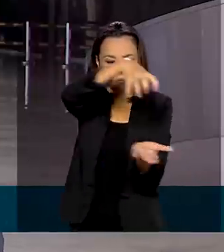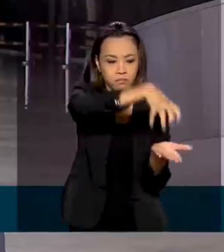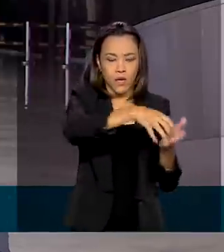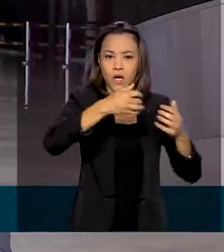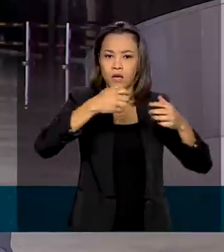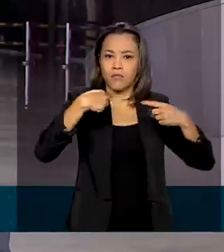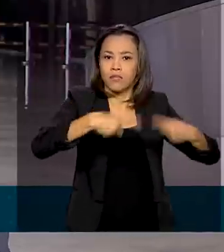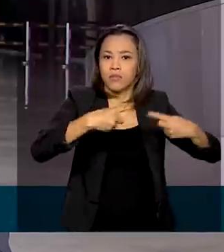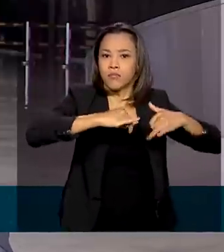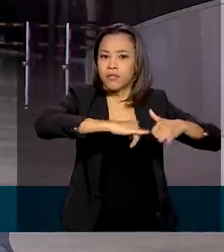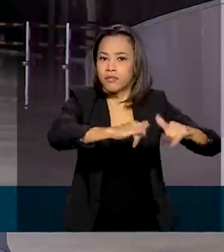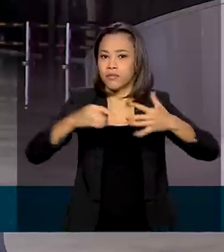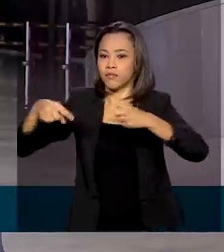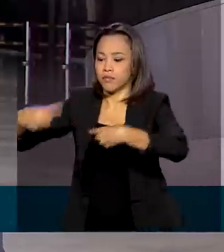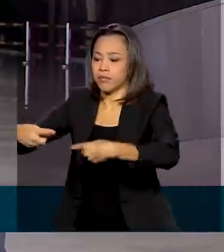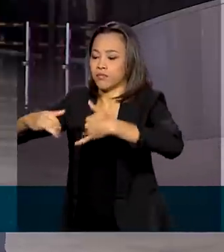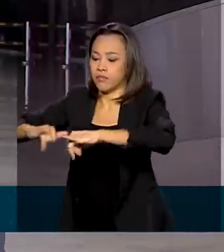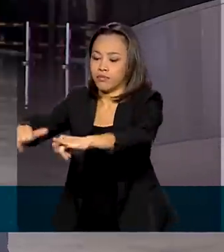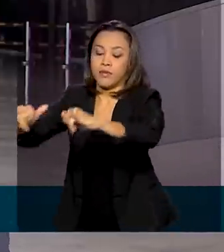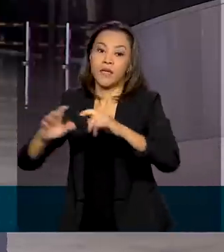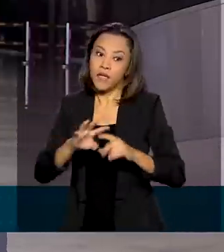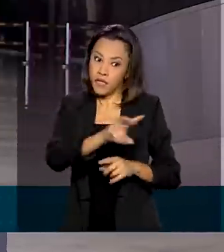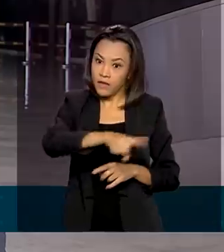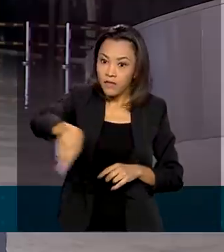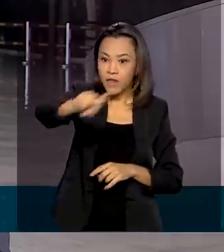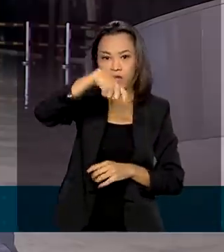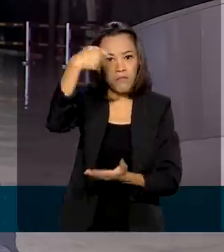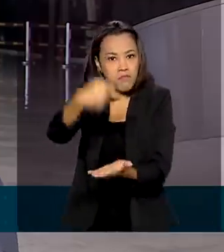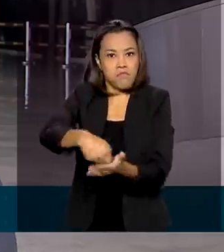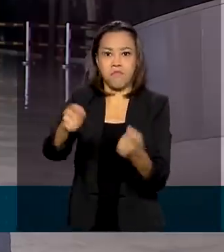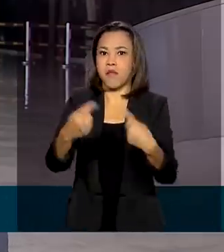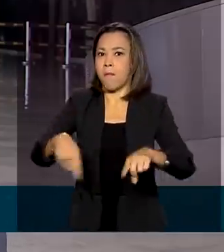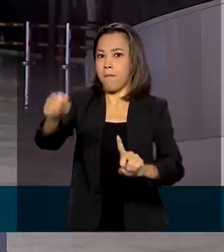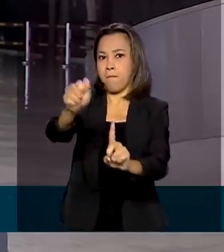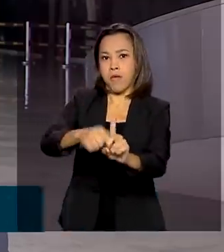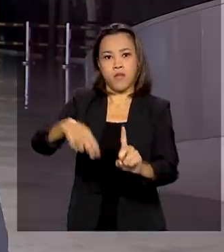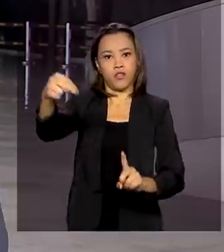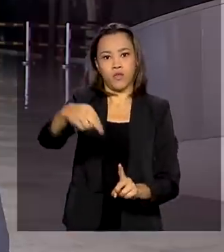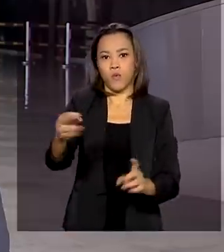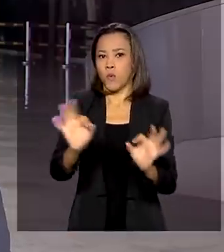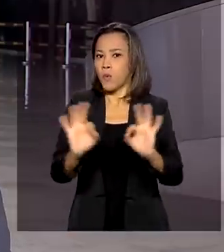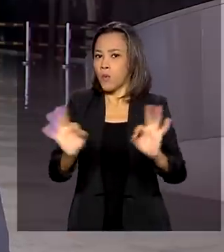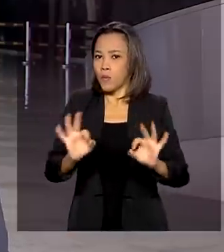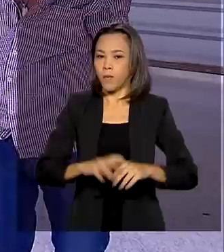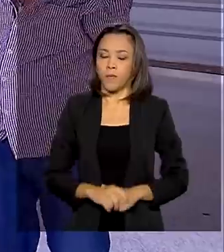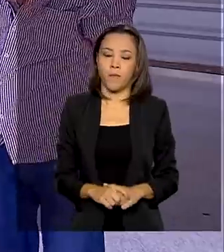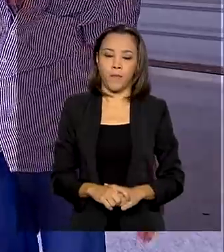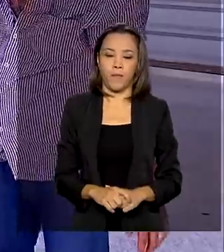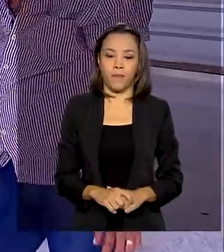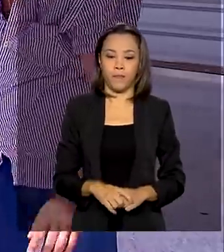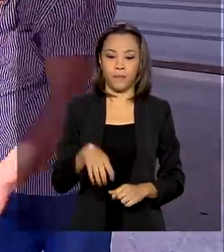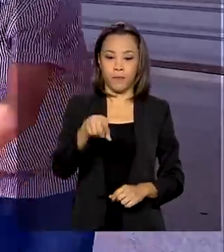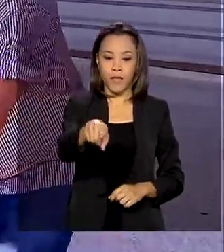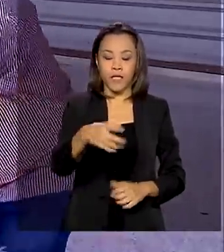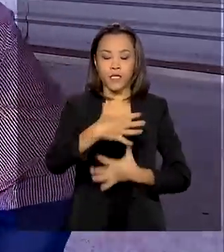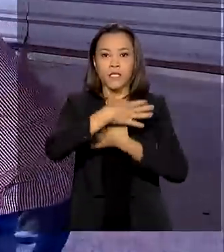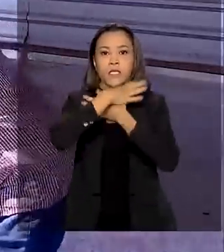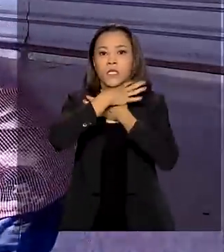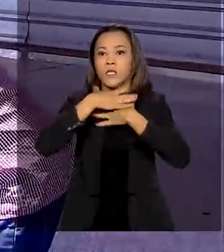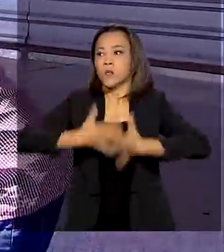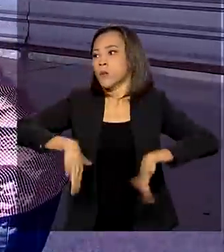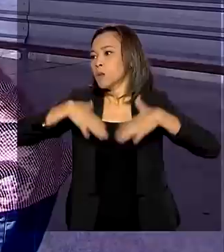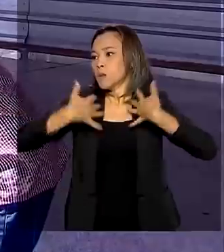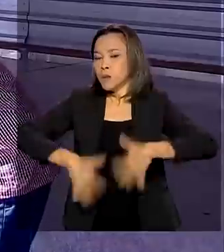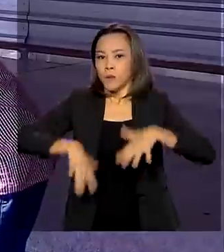população atingida do pagamento da conta de luz. Vamos ver na reportagem. Um sufoco. A